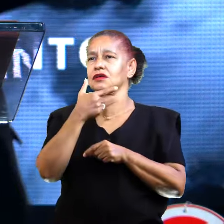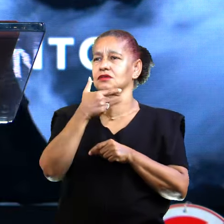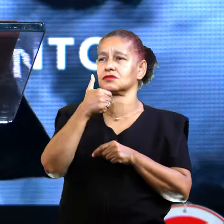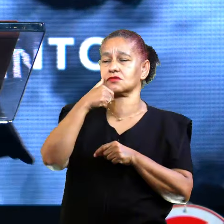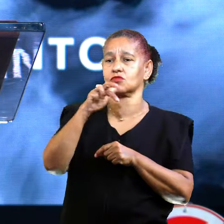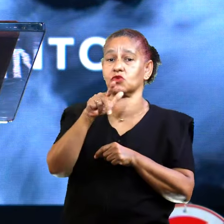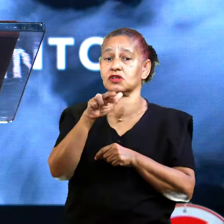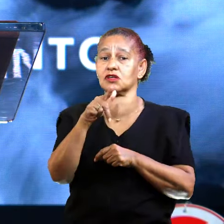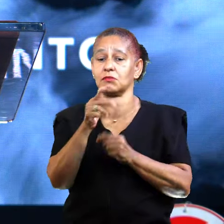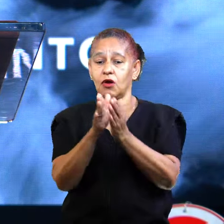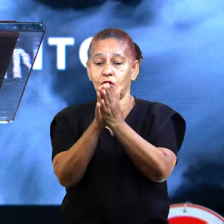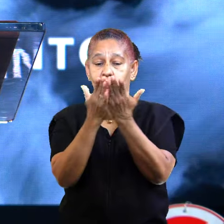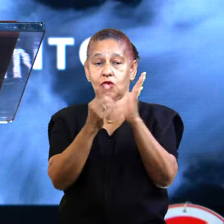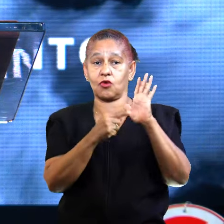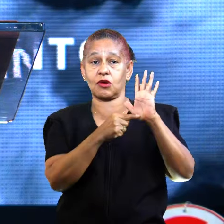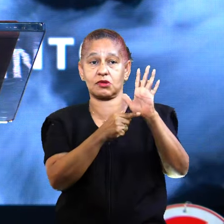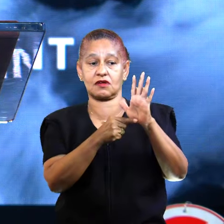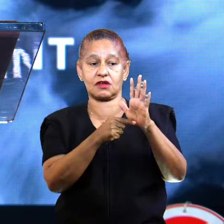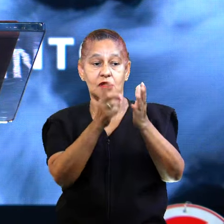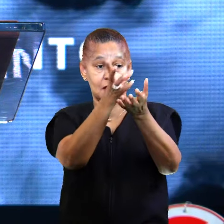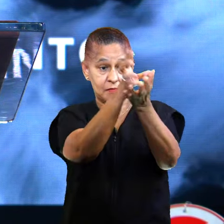em quando ele fazia assim, lepe.